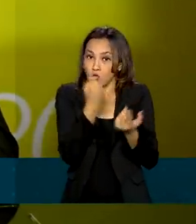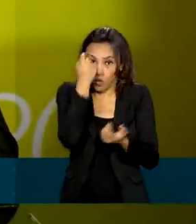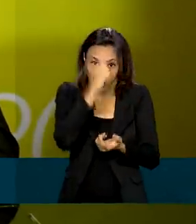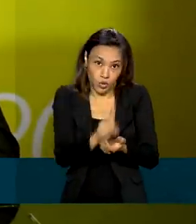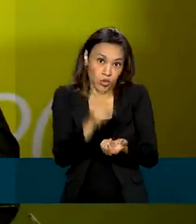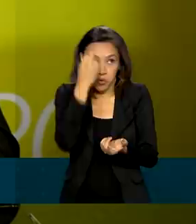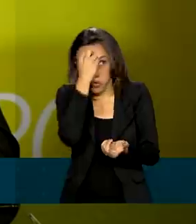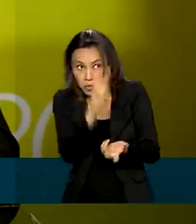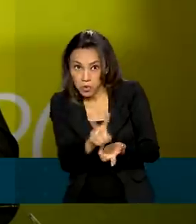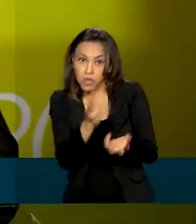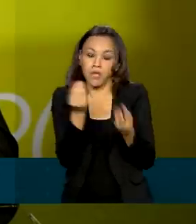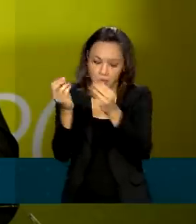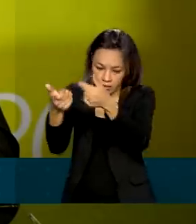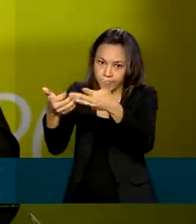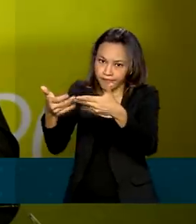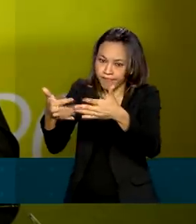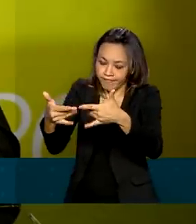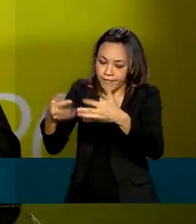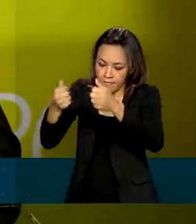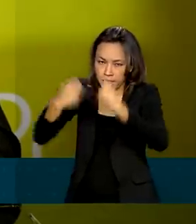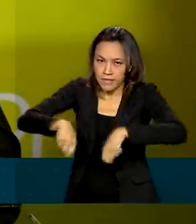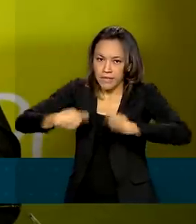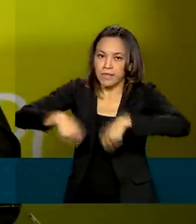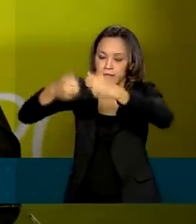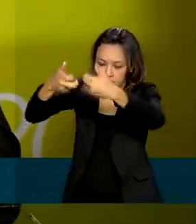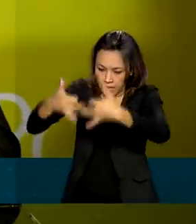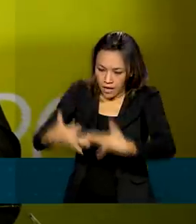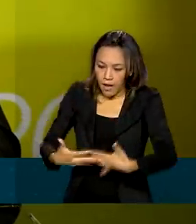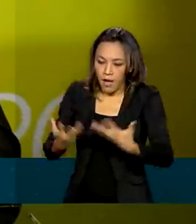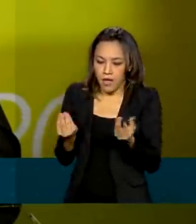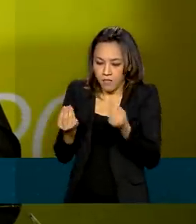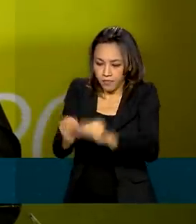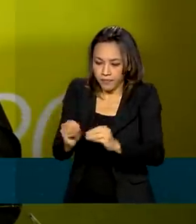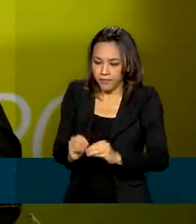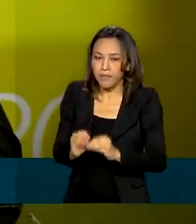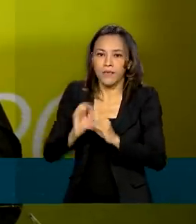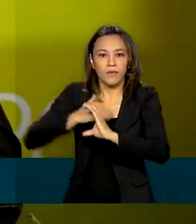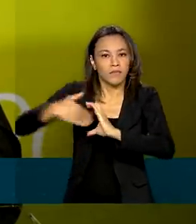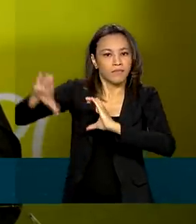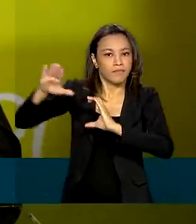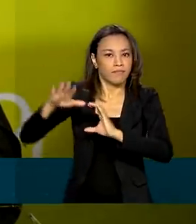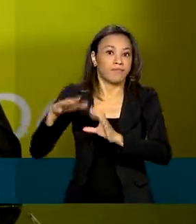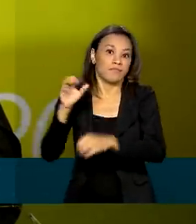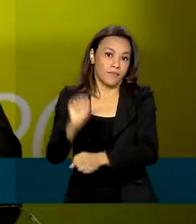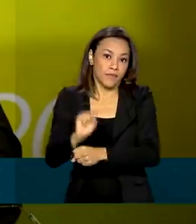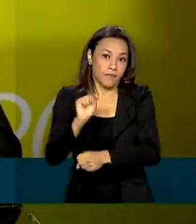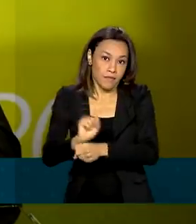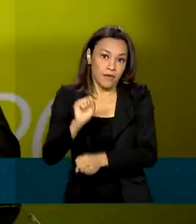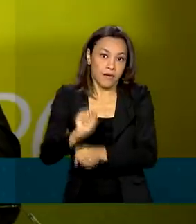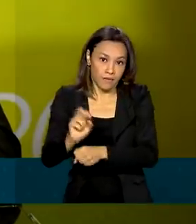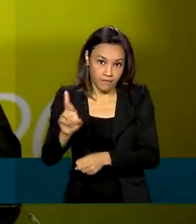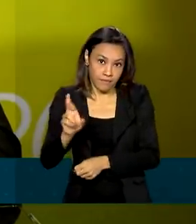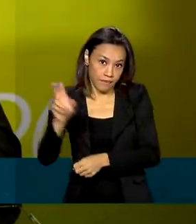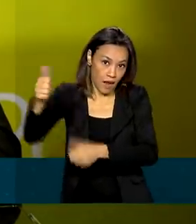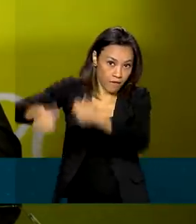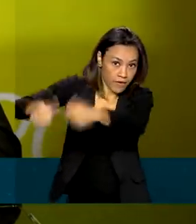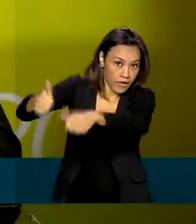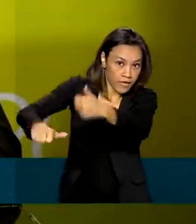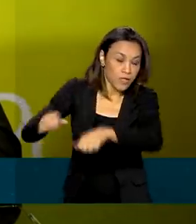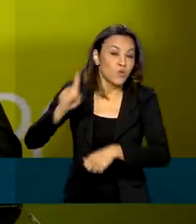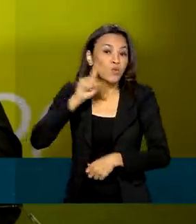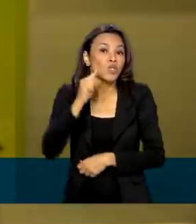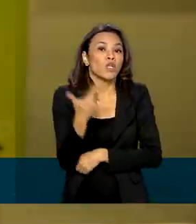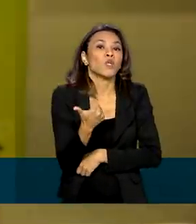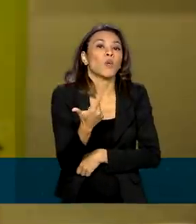dia ou dos dois dias. E os resultados do deferimento ou indeferimento dessas solicitações se dará no dia